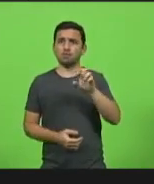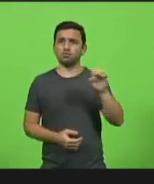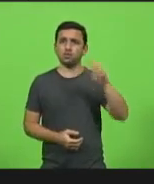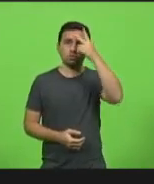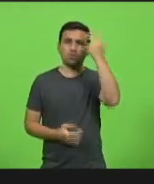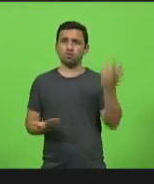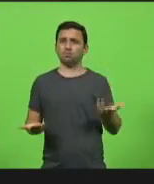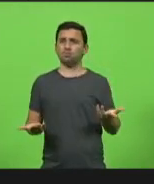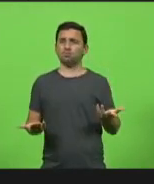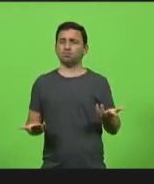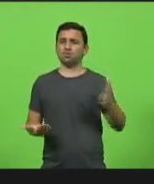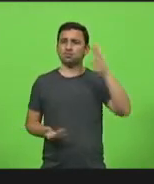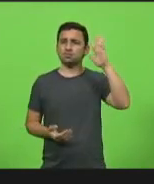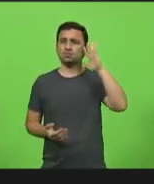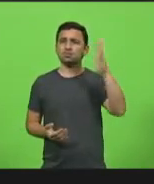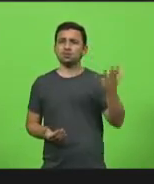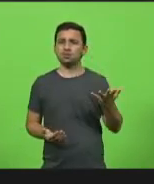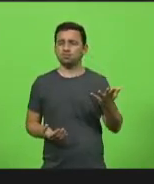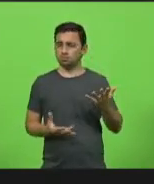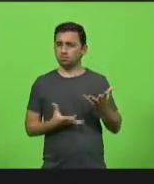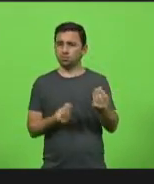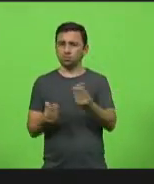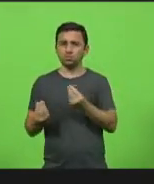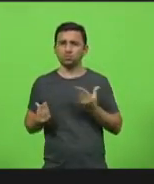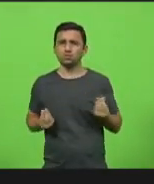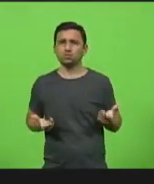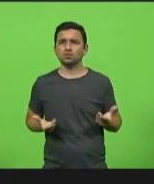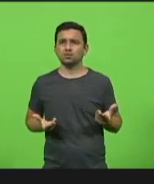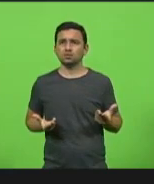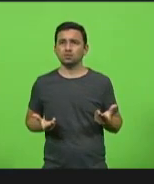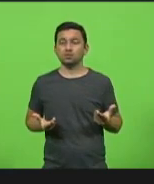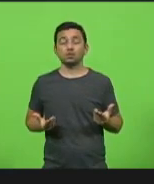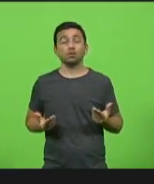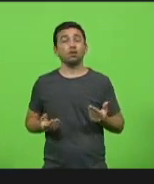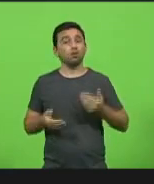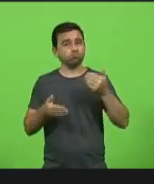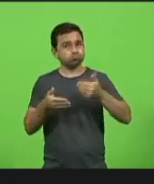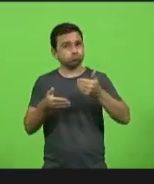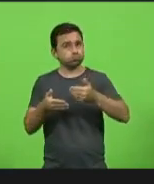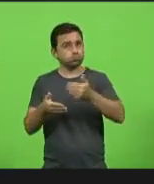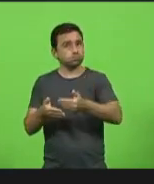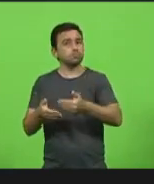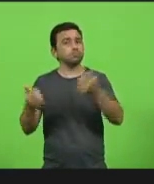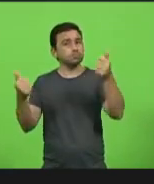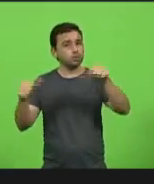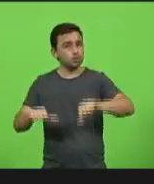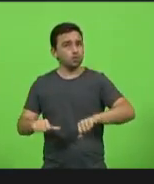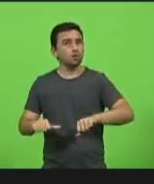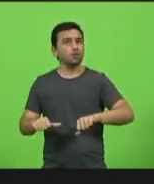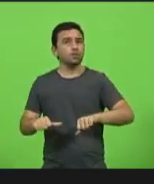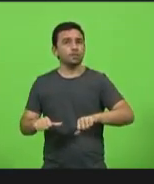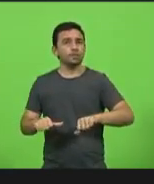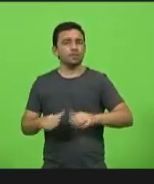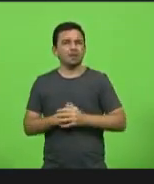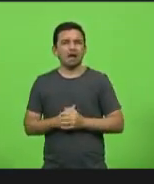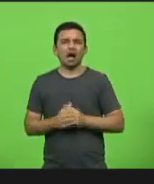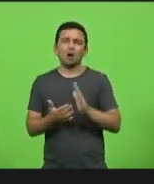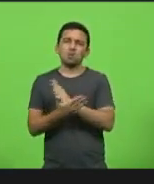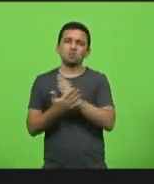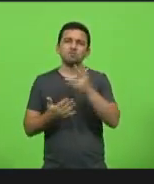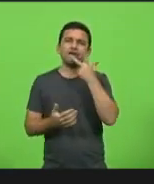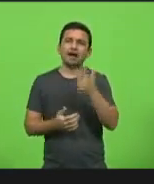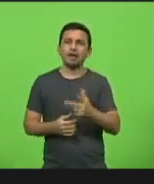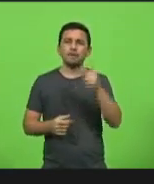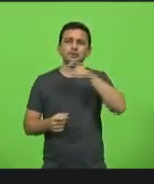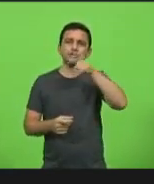É muita gente morrendo. E cada vez está mais próximo. Só deixo o alerta. Cada vez está mais próximo. Já vi pessoas falando lá atrás que isso era mentira,